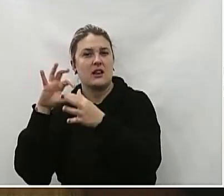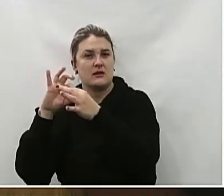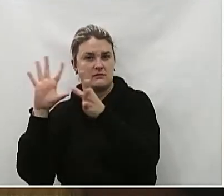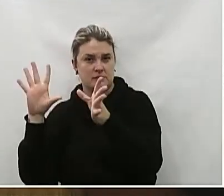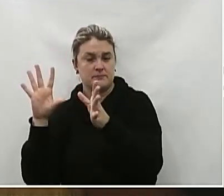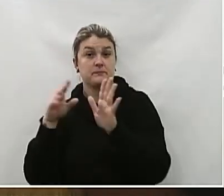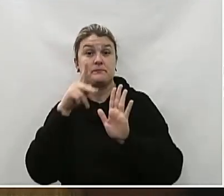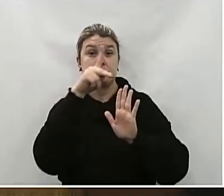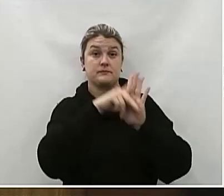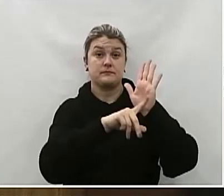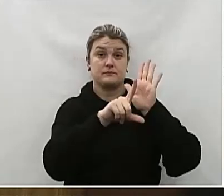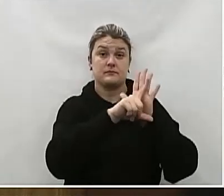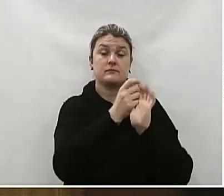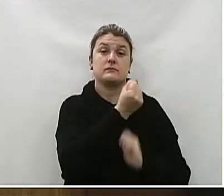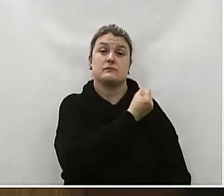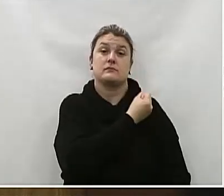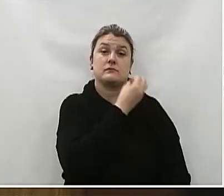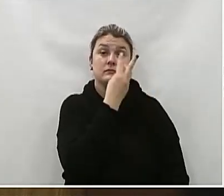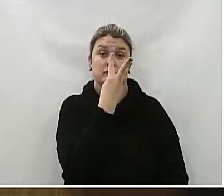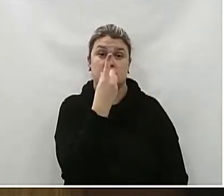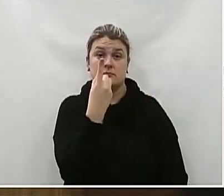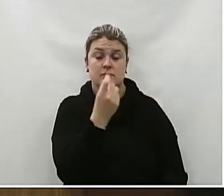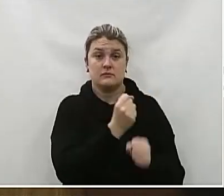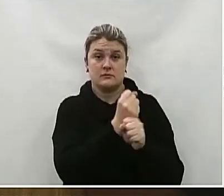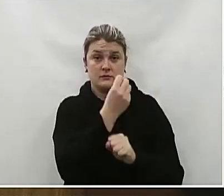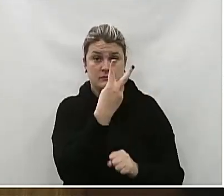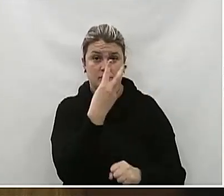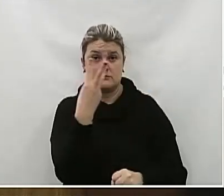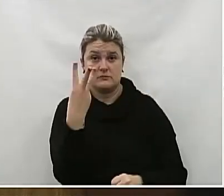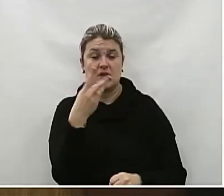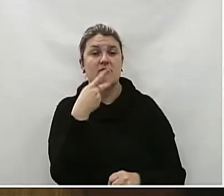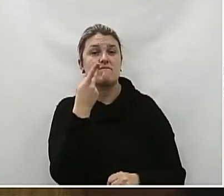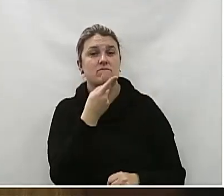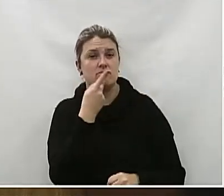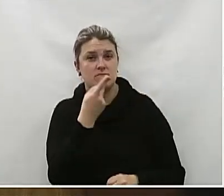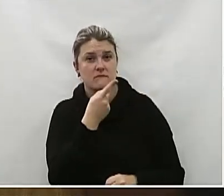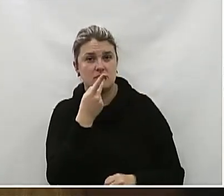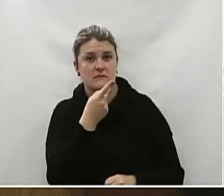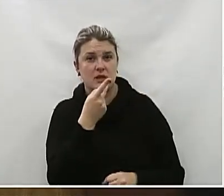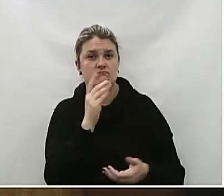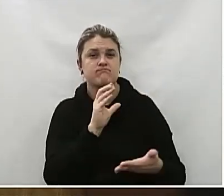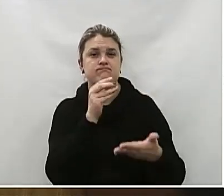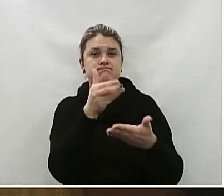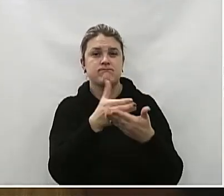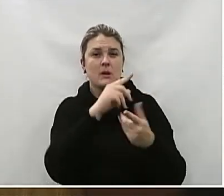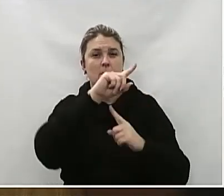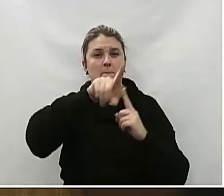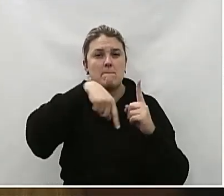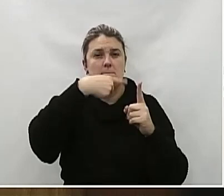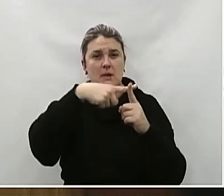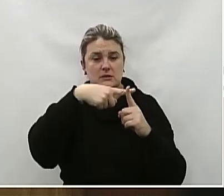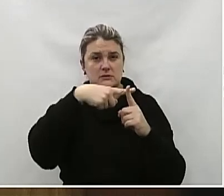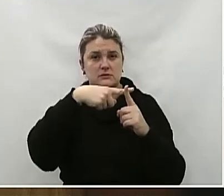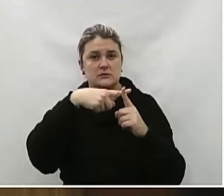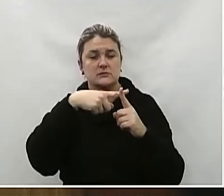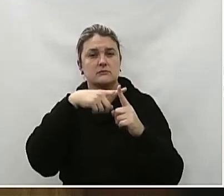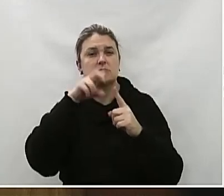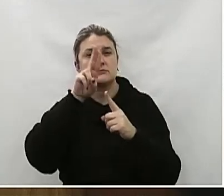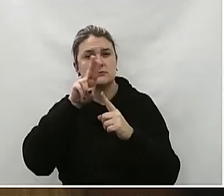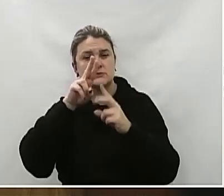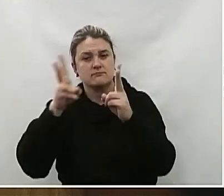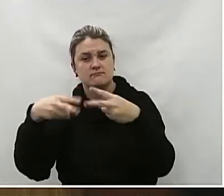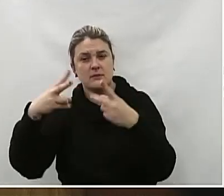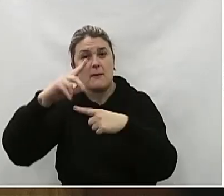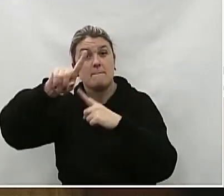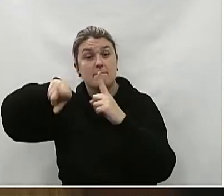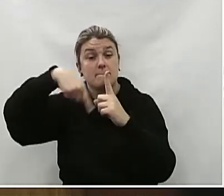Projeto de lei ordinária de número 31 de 2023 E dispõe sobre crédito adicional suplementar proveniente de